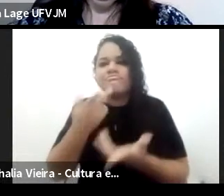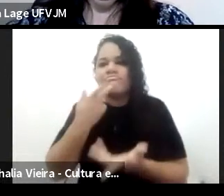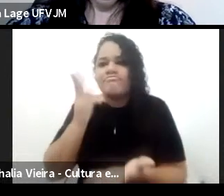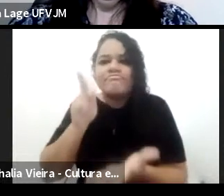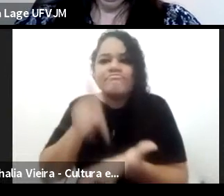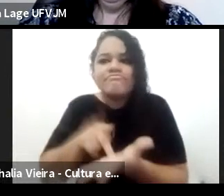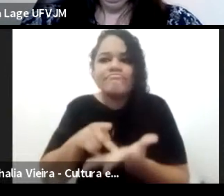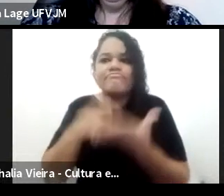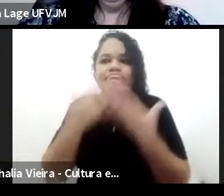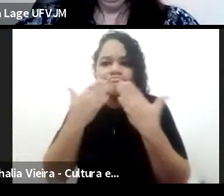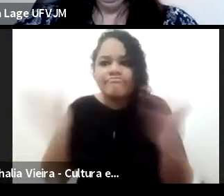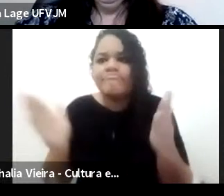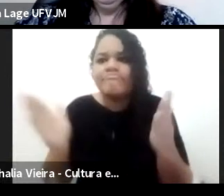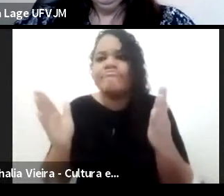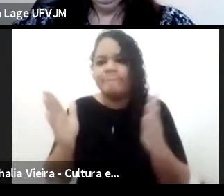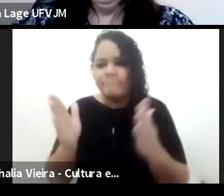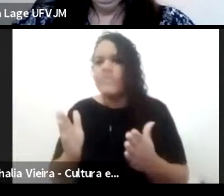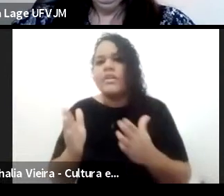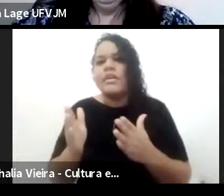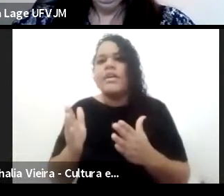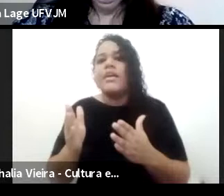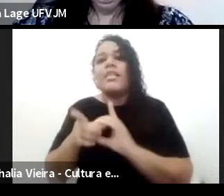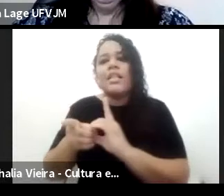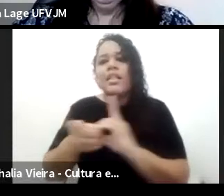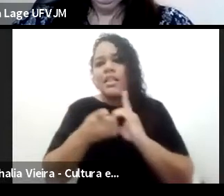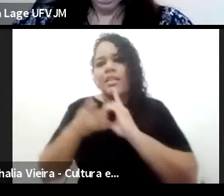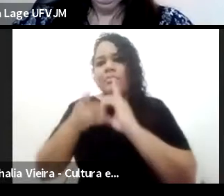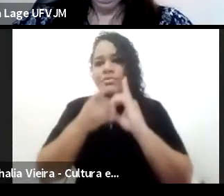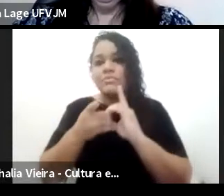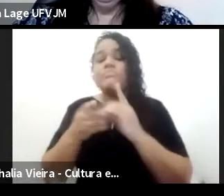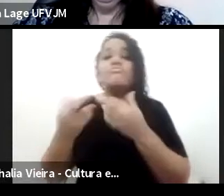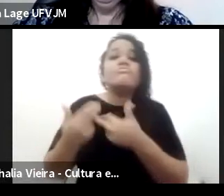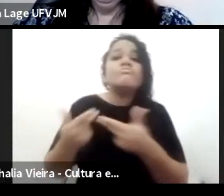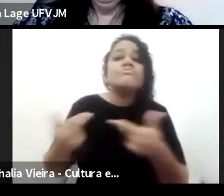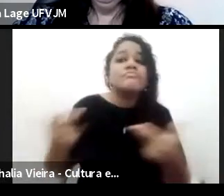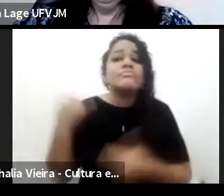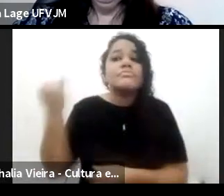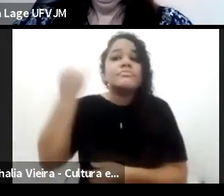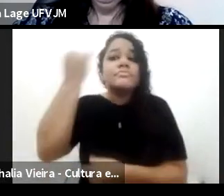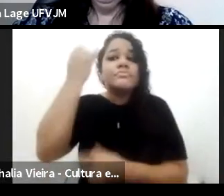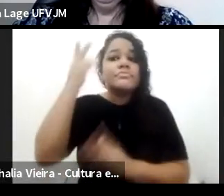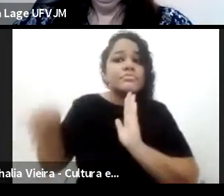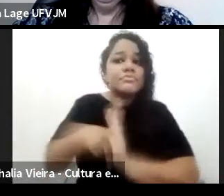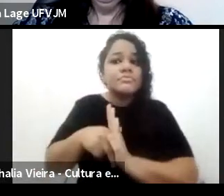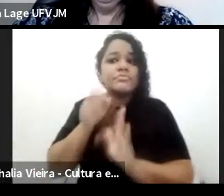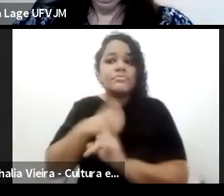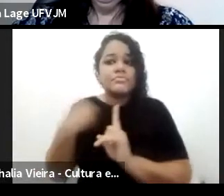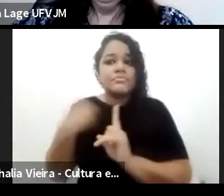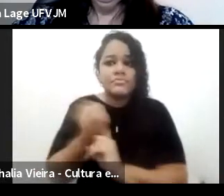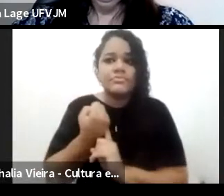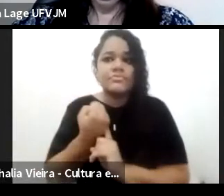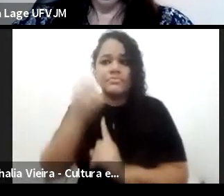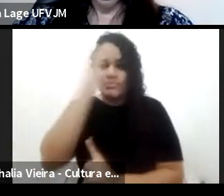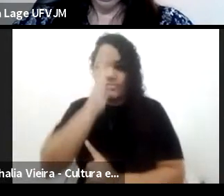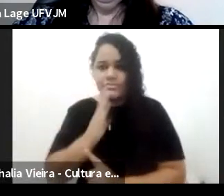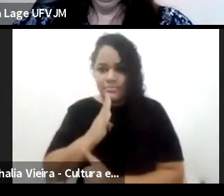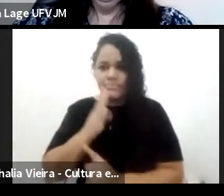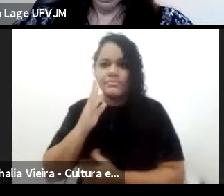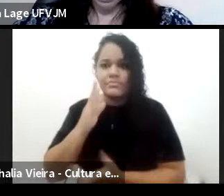se colocam hoje para o presente da sociedade brasileira. Então, é nessa perspectiva que a gente dá início a essa primeira aula.